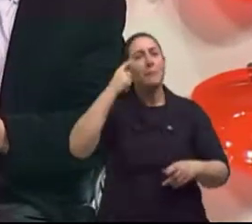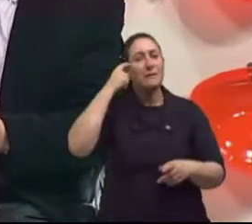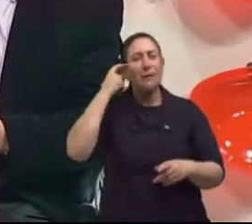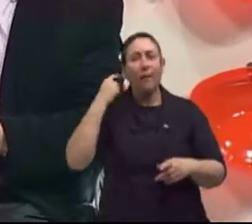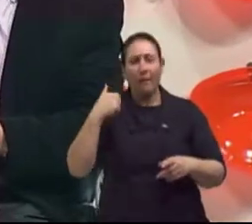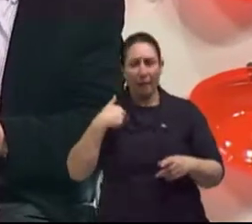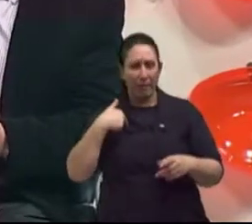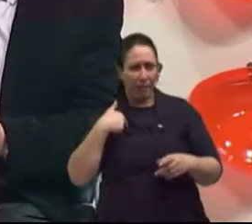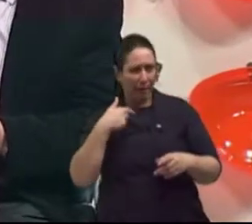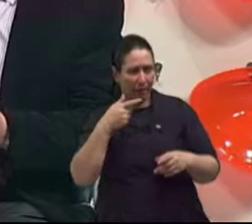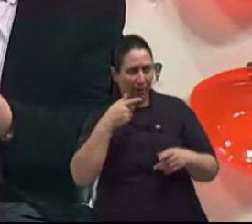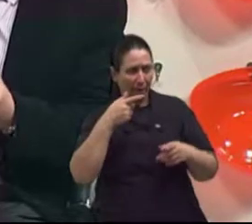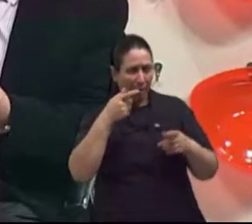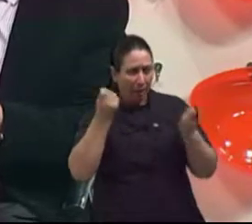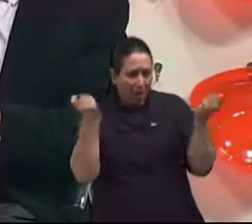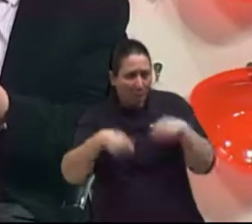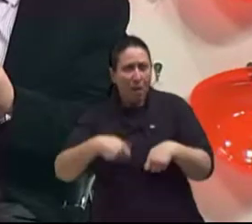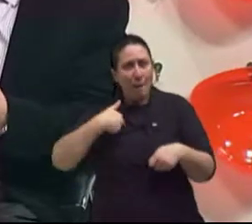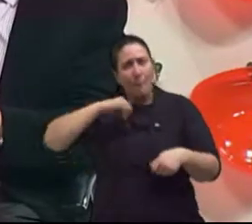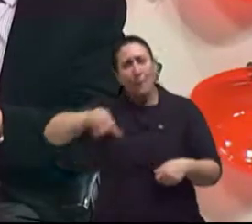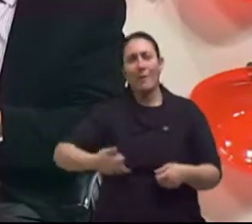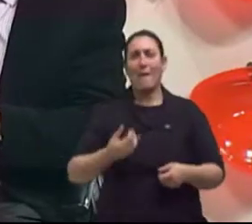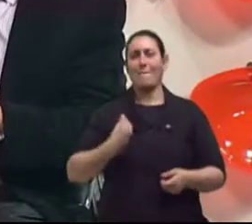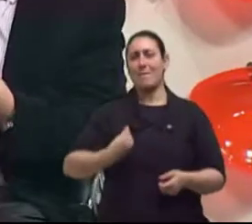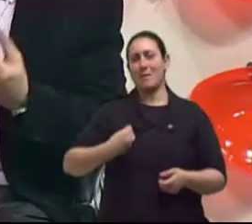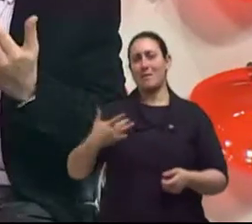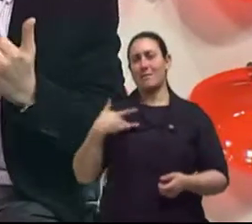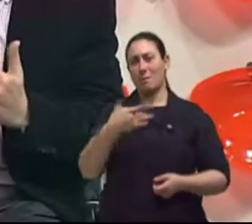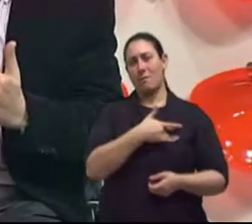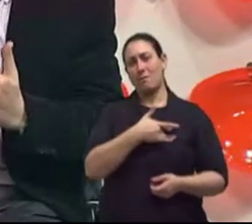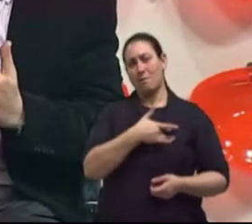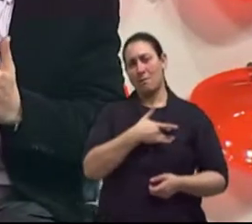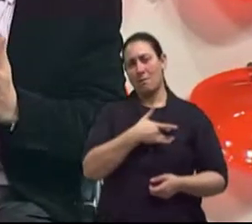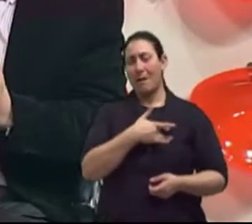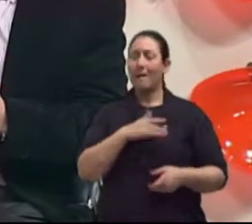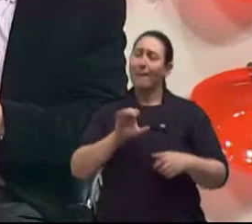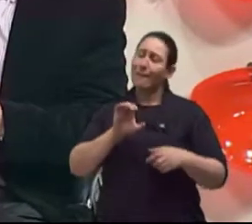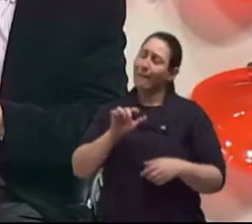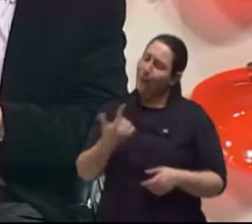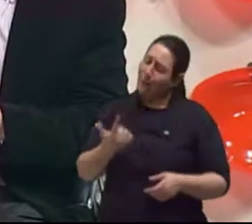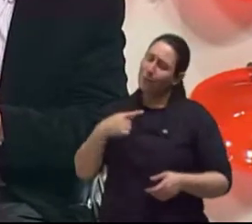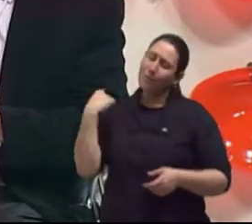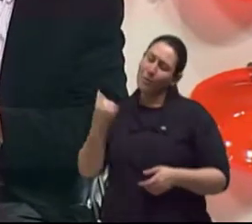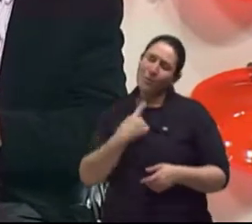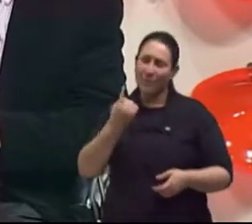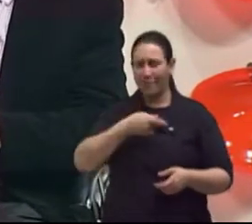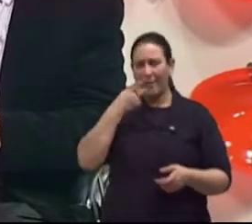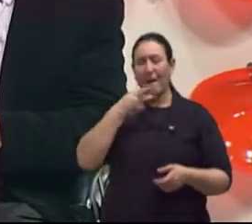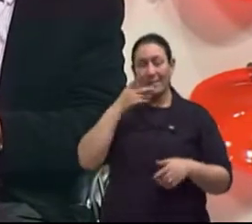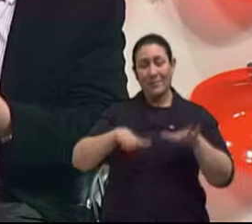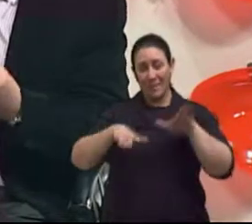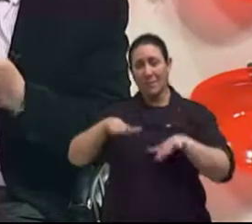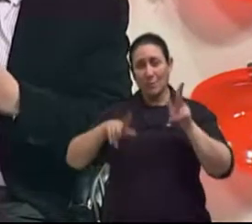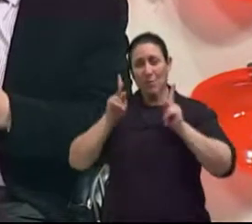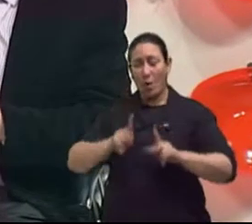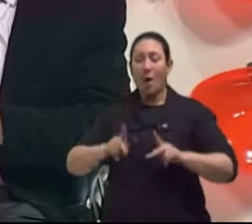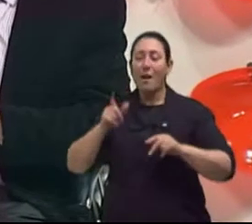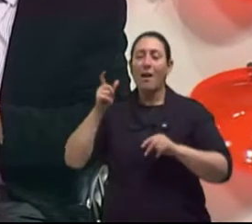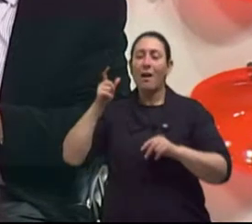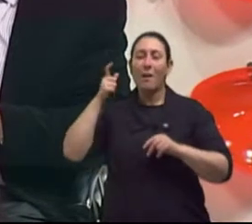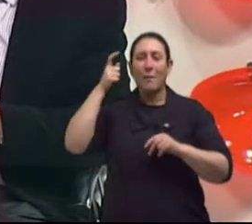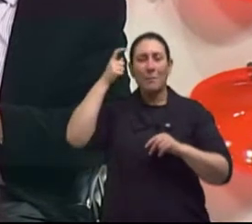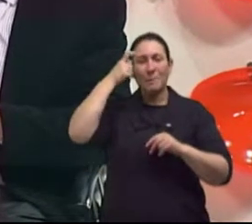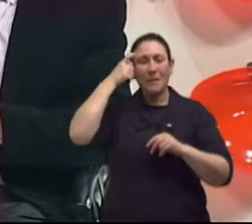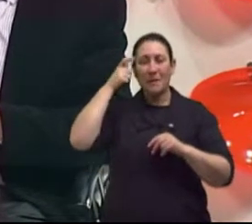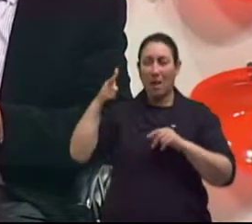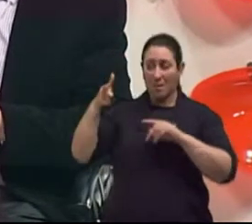poder usufruir da sua vida de uma forma mais saudável. A gente sempre diz que a gente colhe lá adiante o que a gente plantou ao